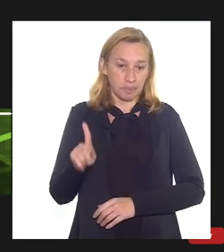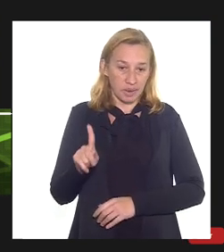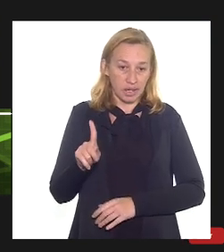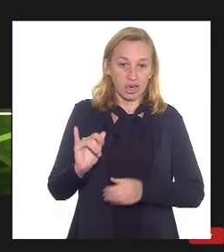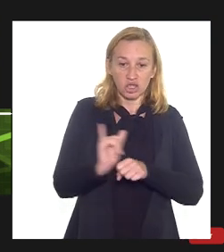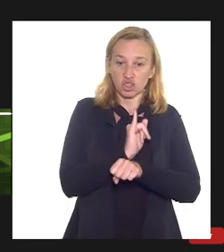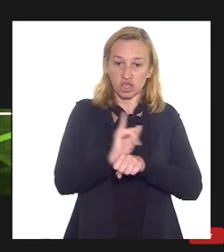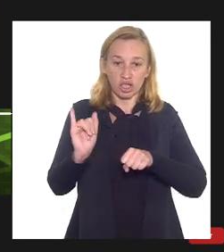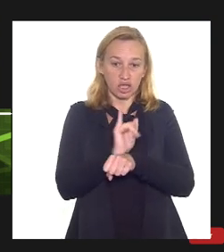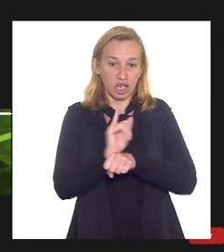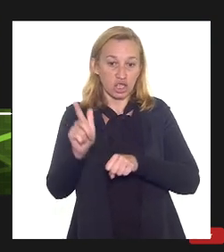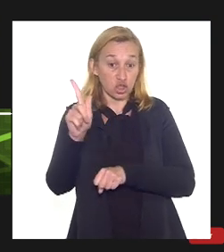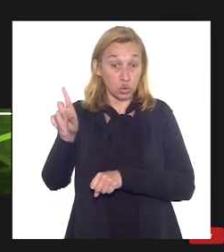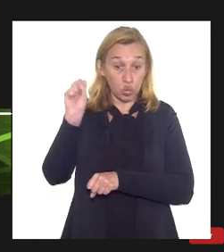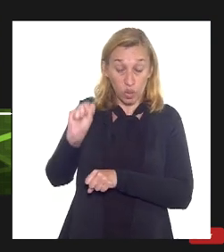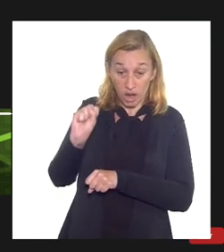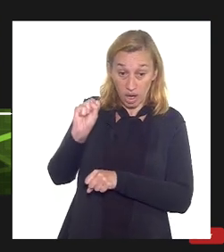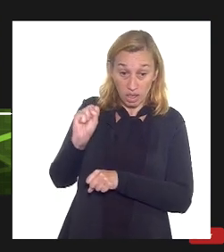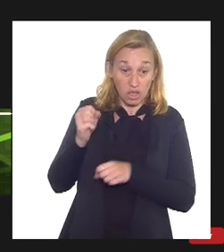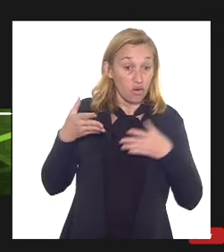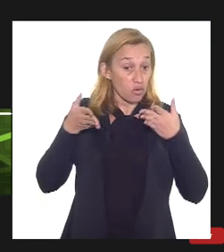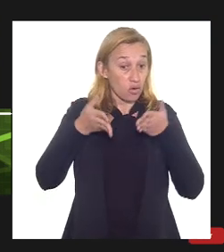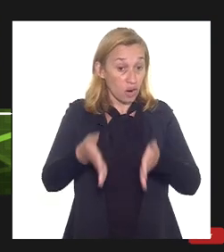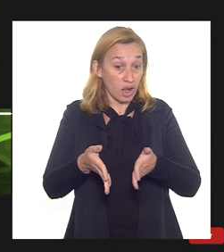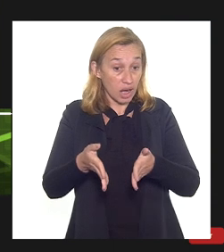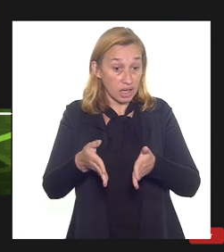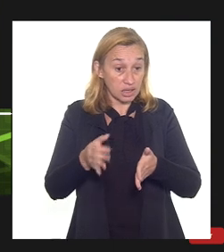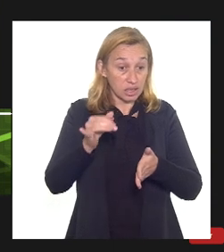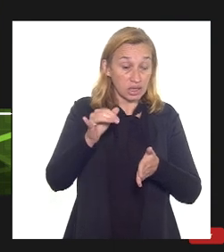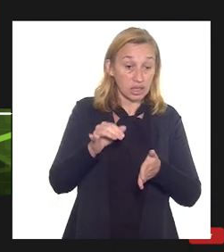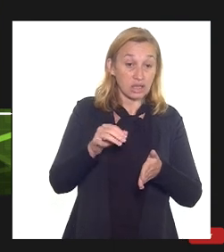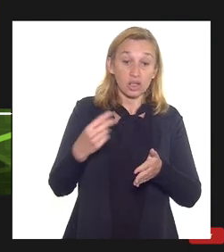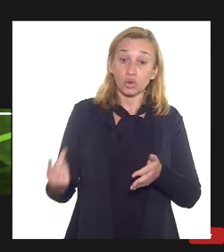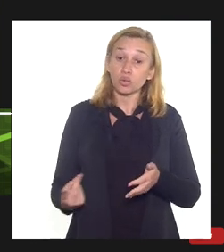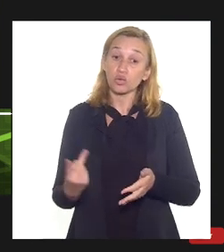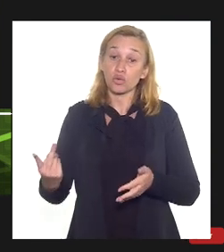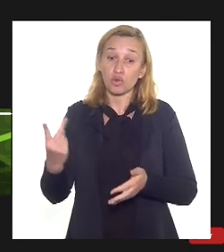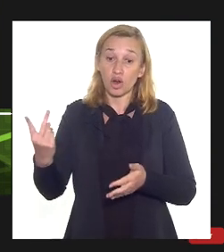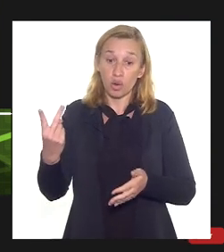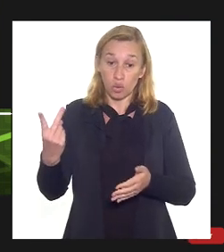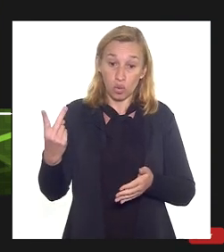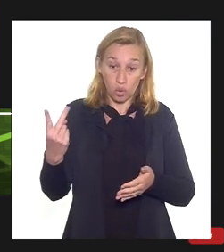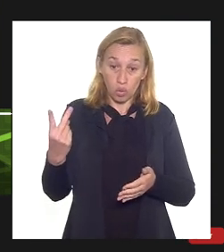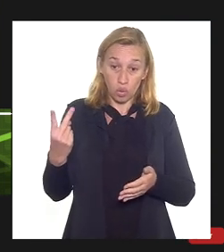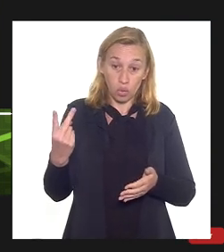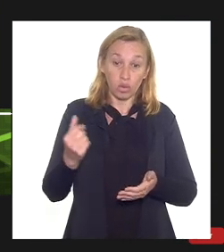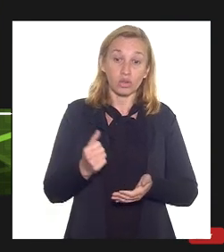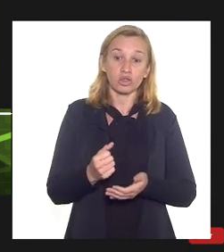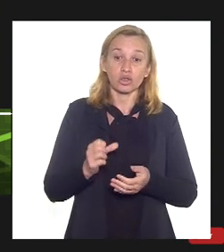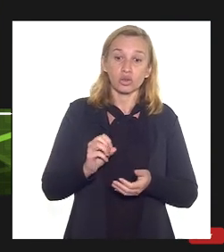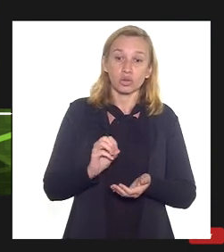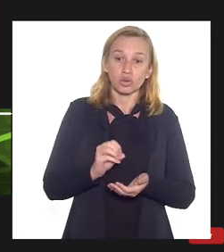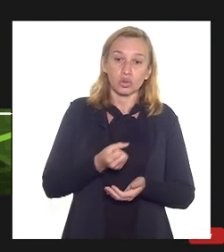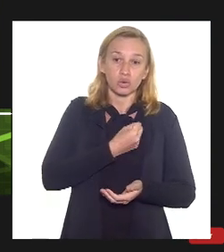estratégia do gás com intuito focalizado na questão de geração de valor e consequentemente aumentar